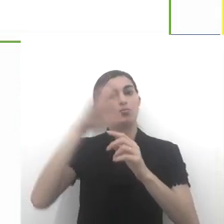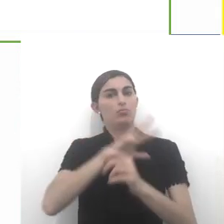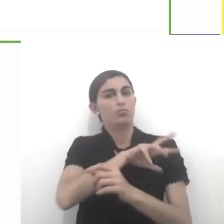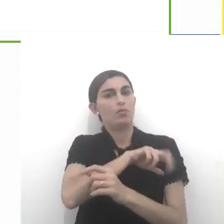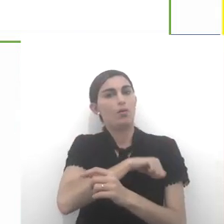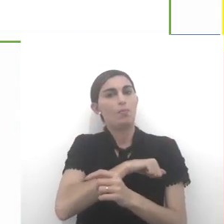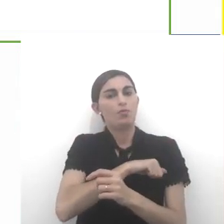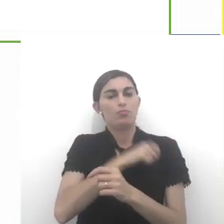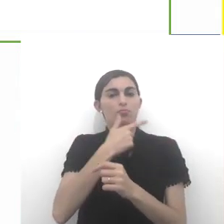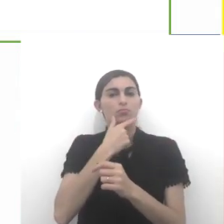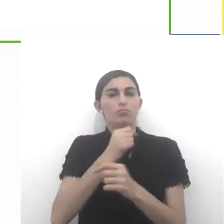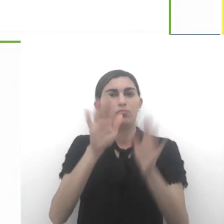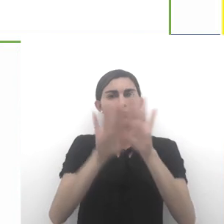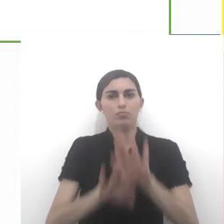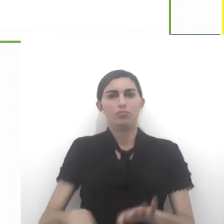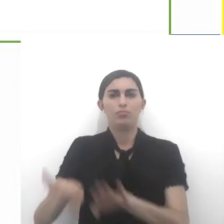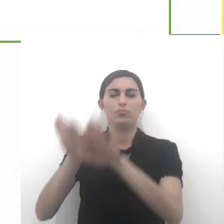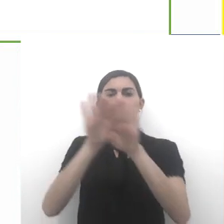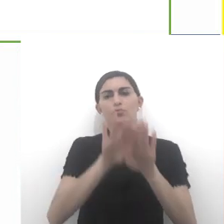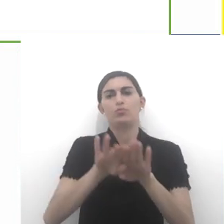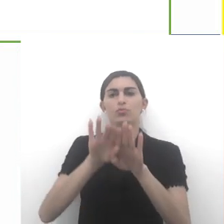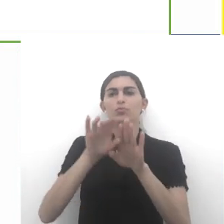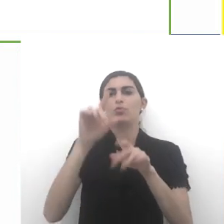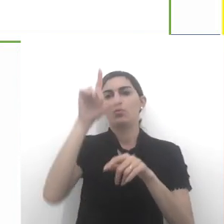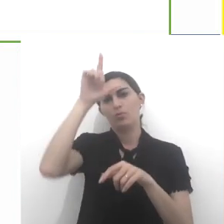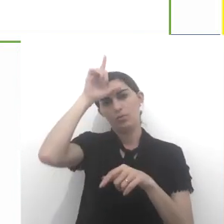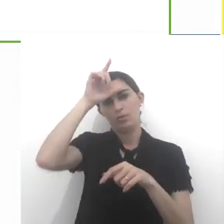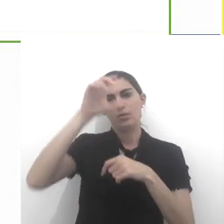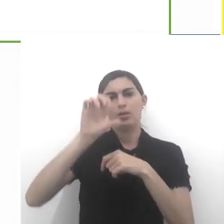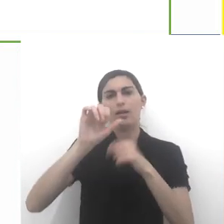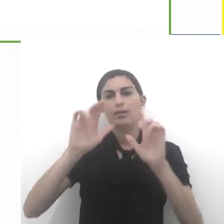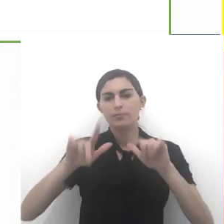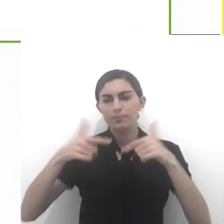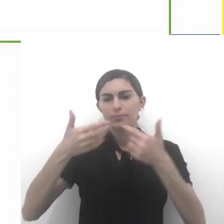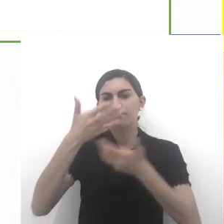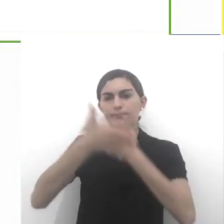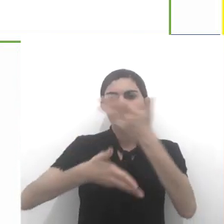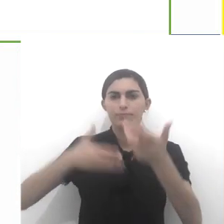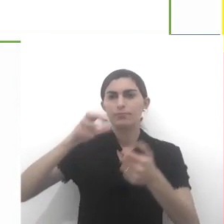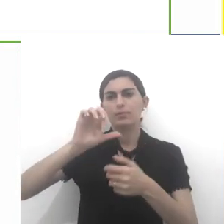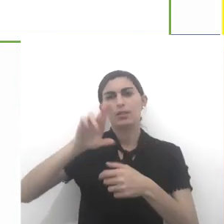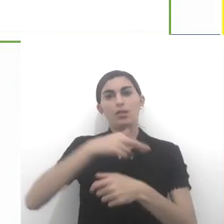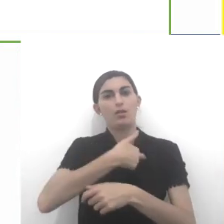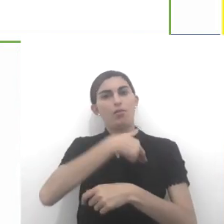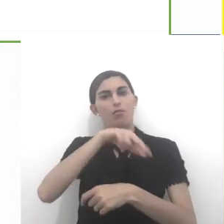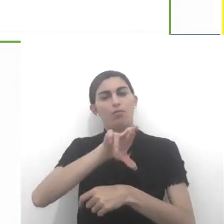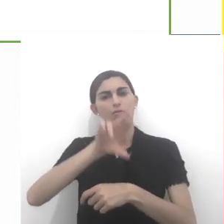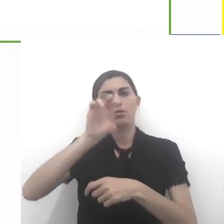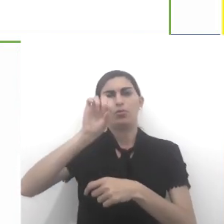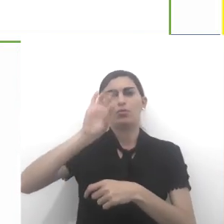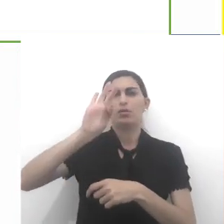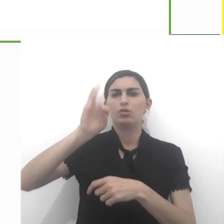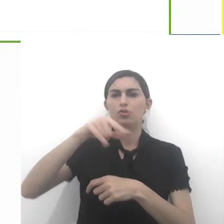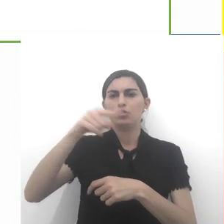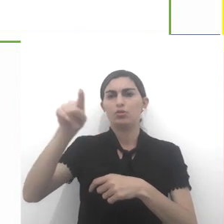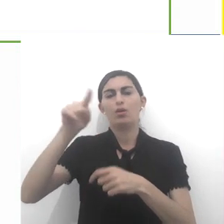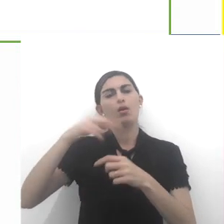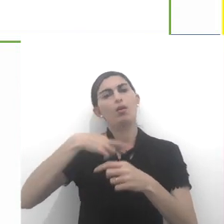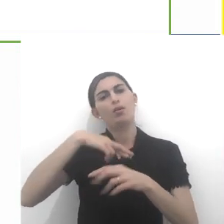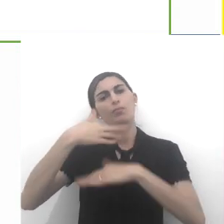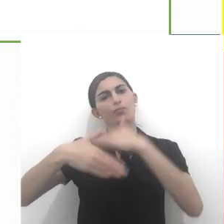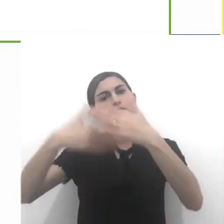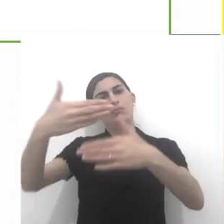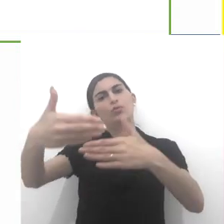e o amor entre os homens, sendo considerado um líder carismático. A religião cristã foi o